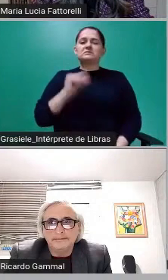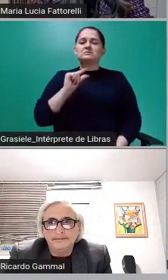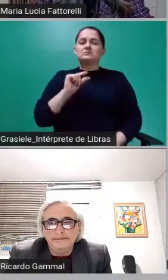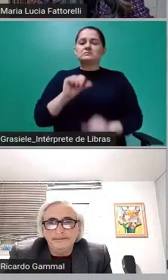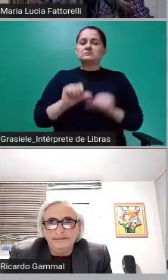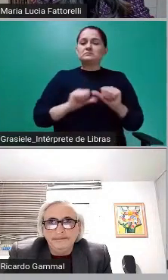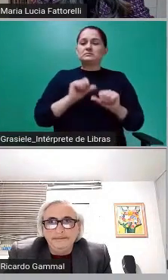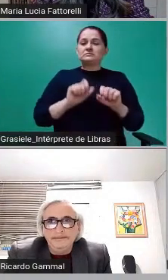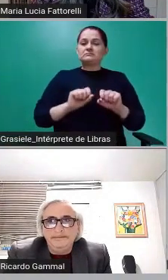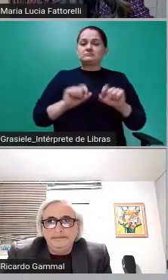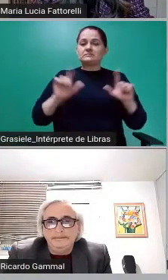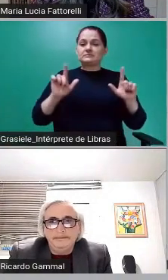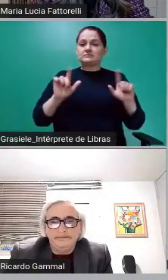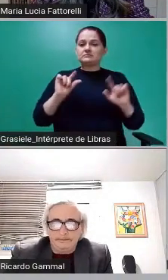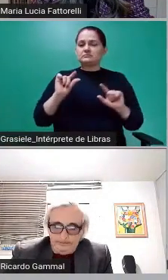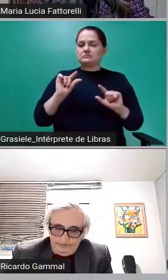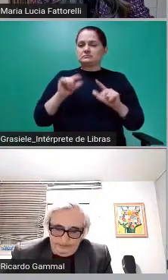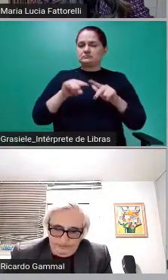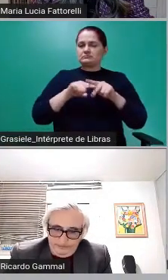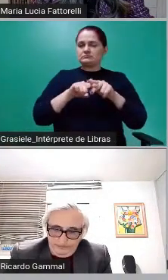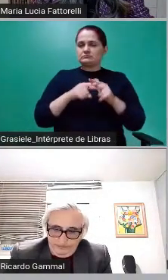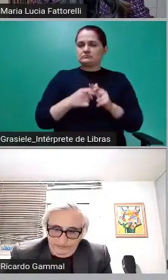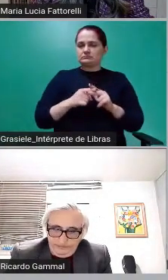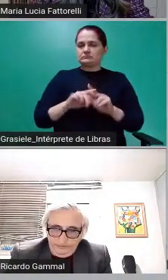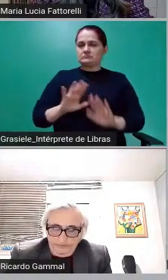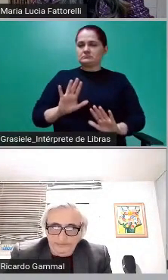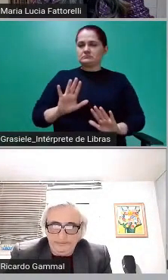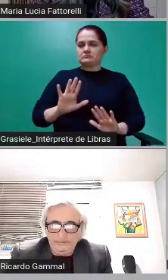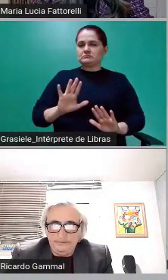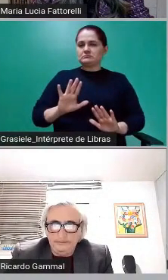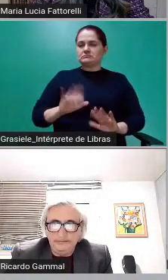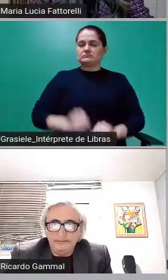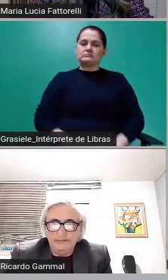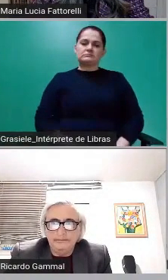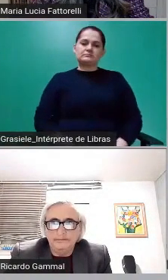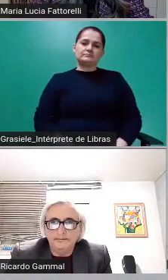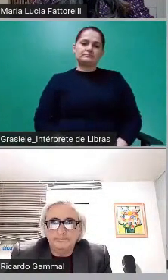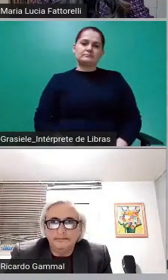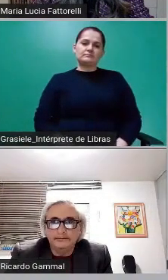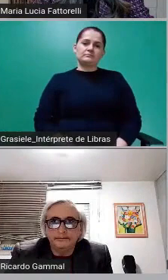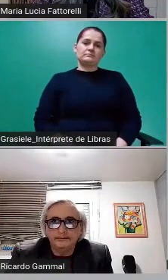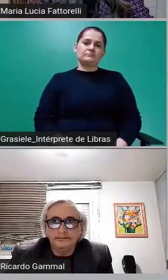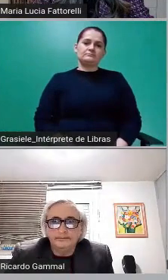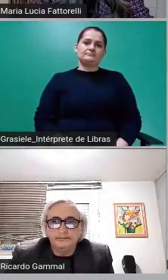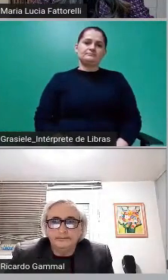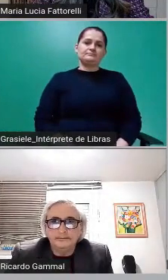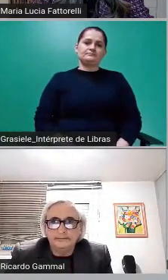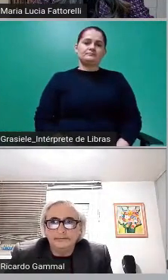Só deu um probleminha aqui na hora da mudança de slide.